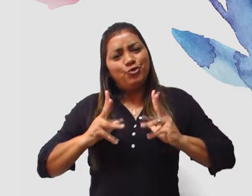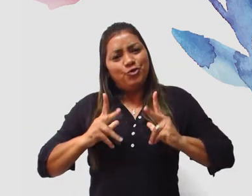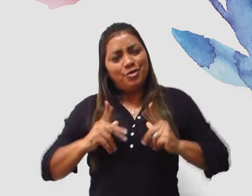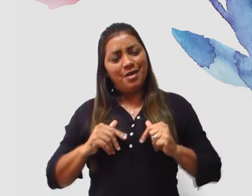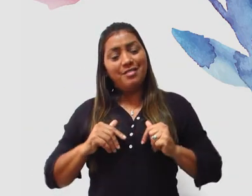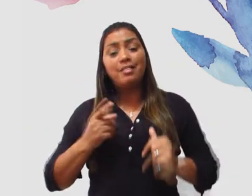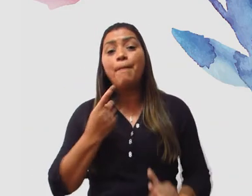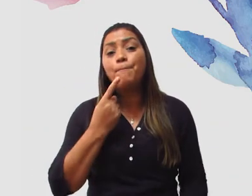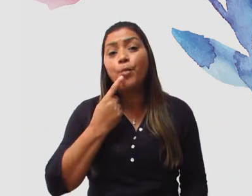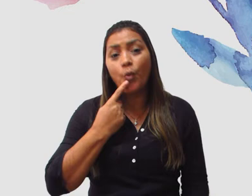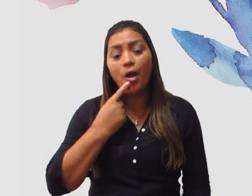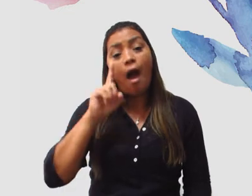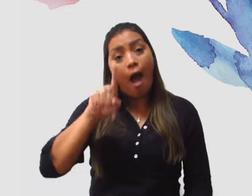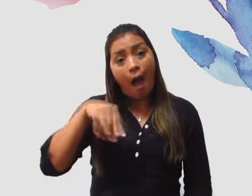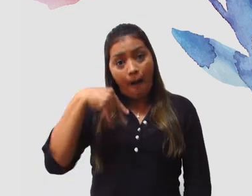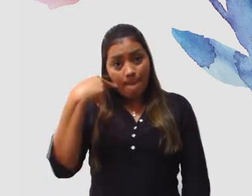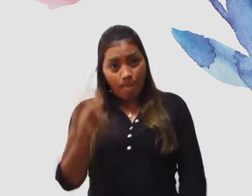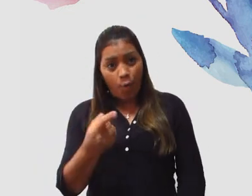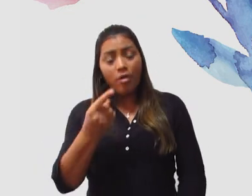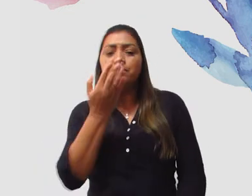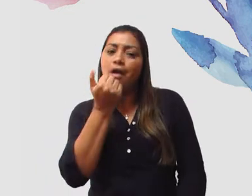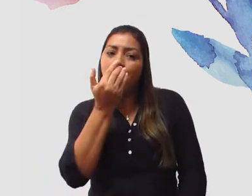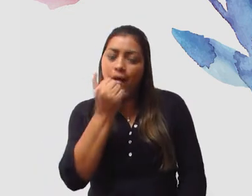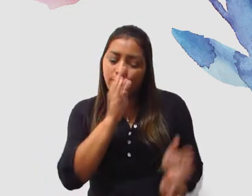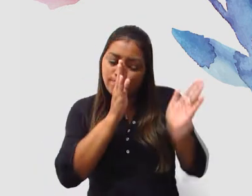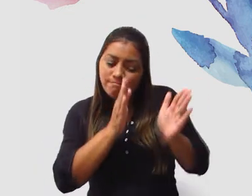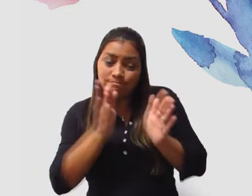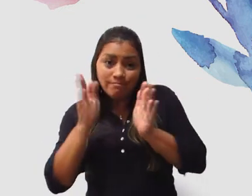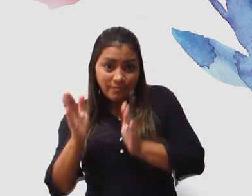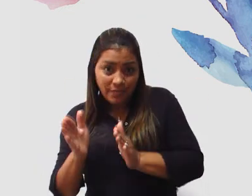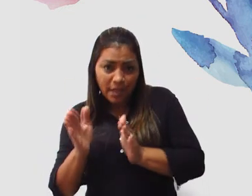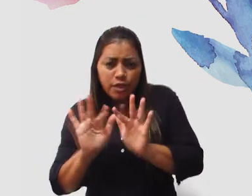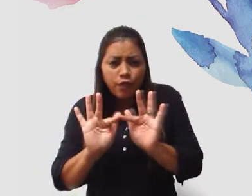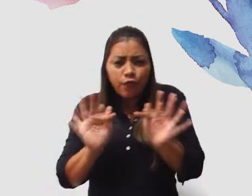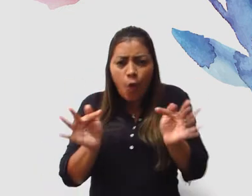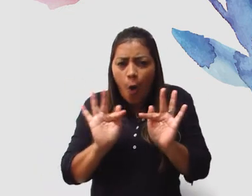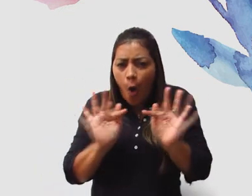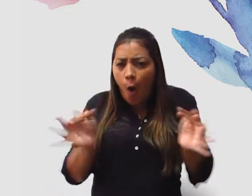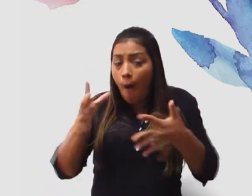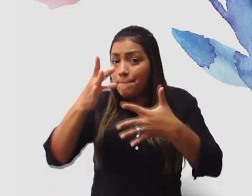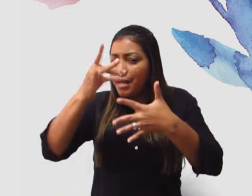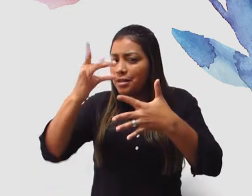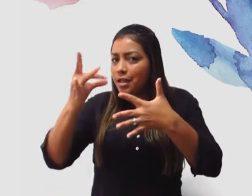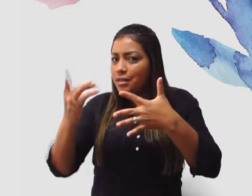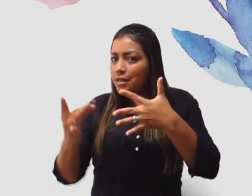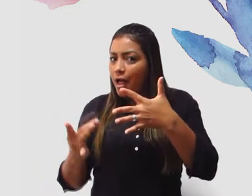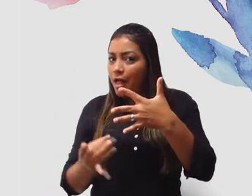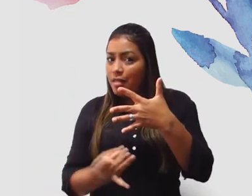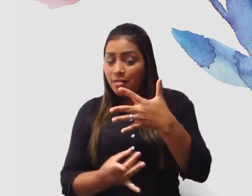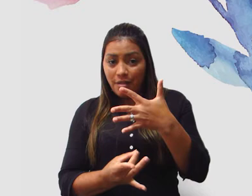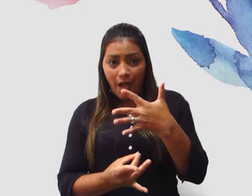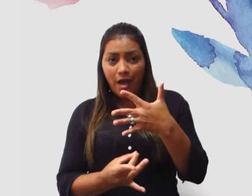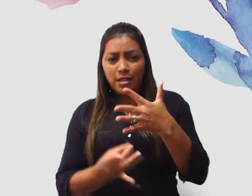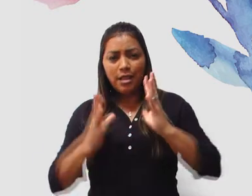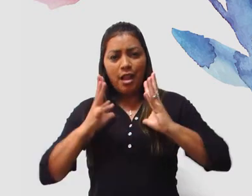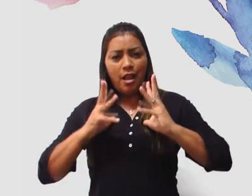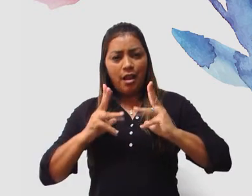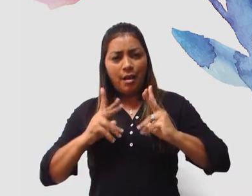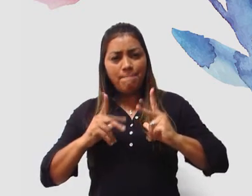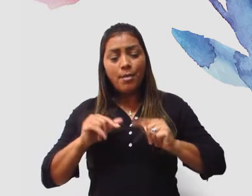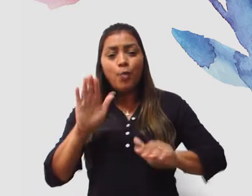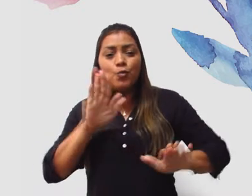higiene da boca após cada refeição, de forma delicada e bem detalhada,